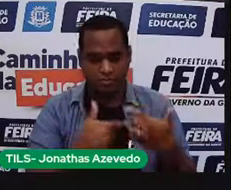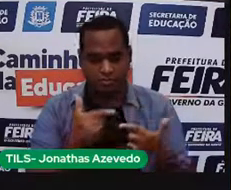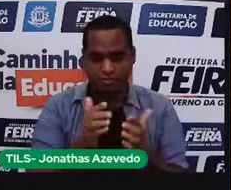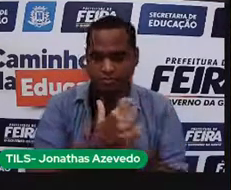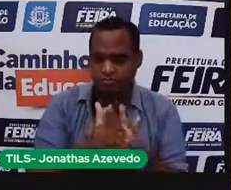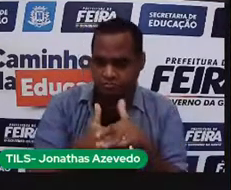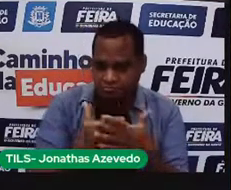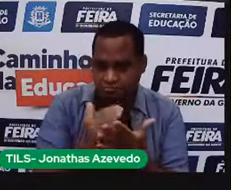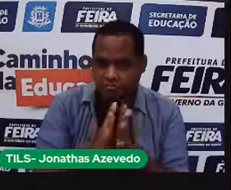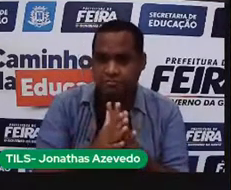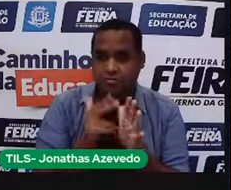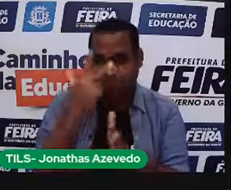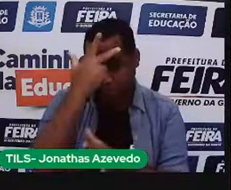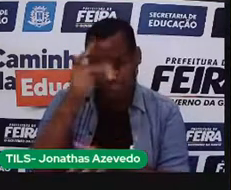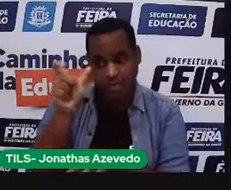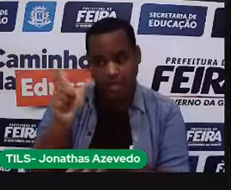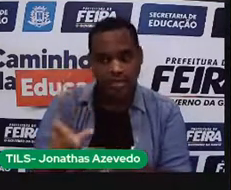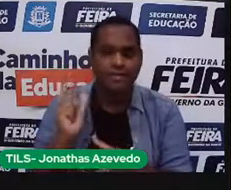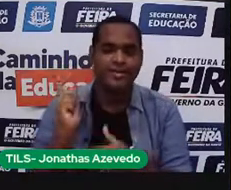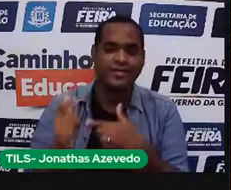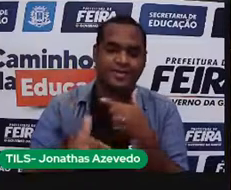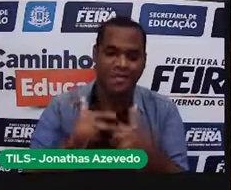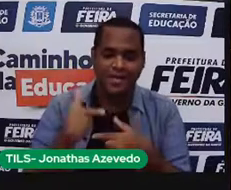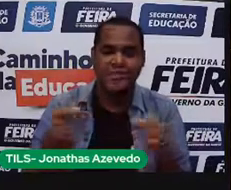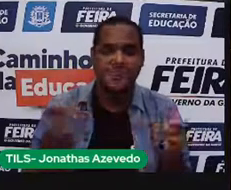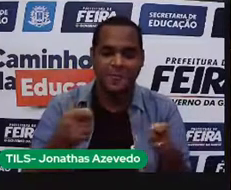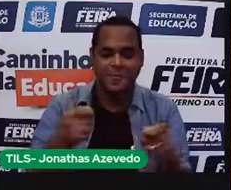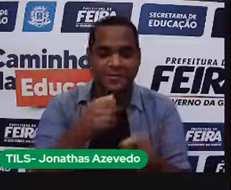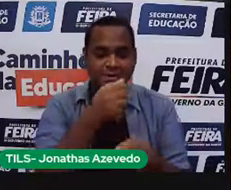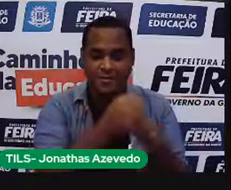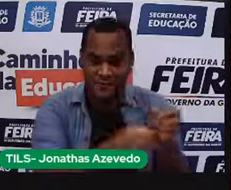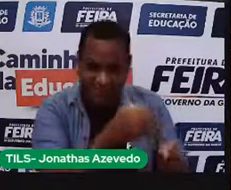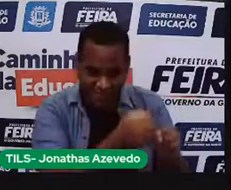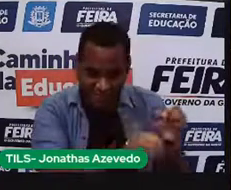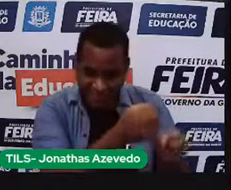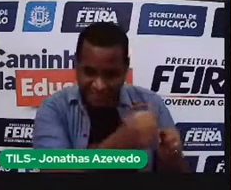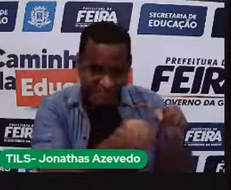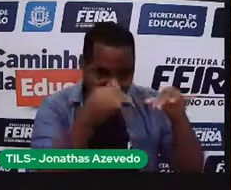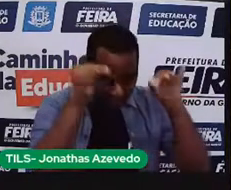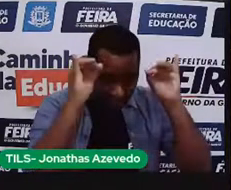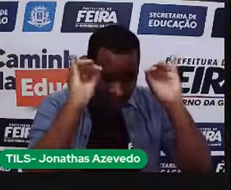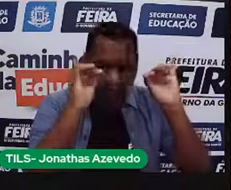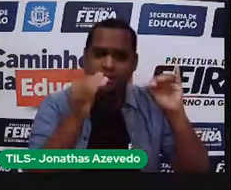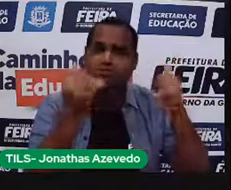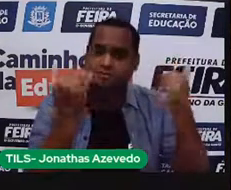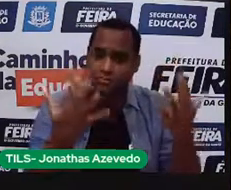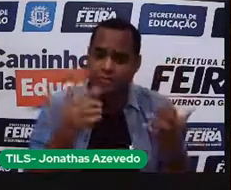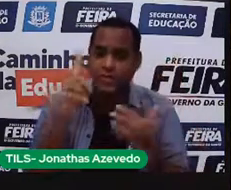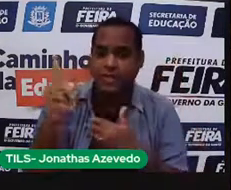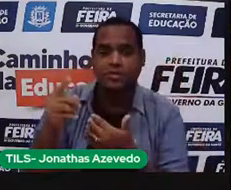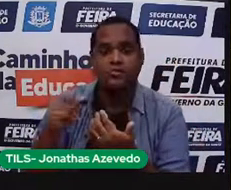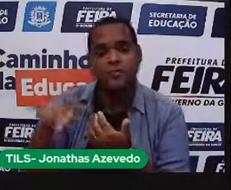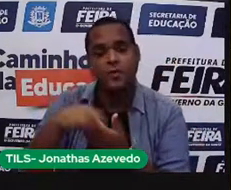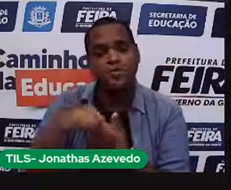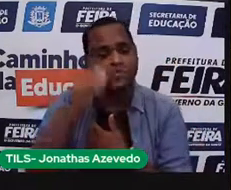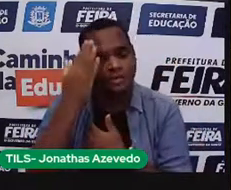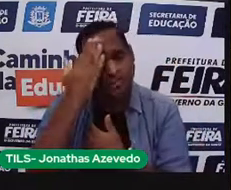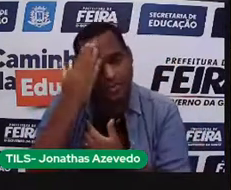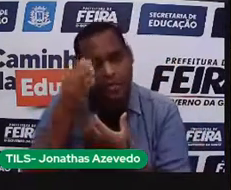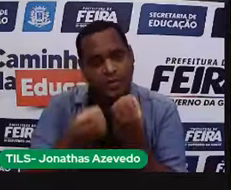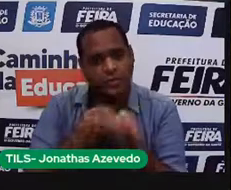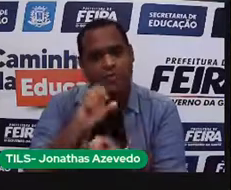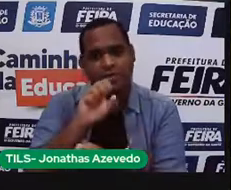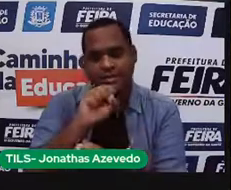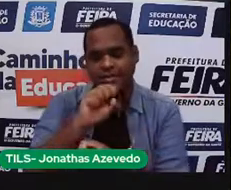de alguém ir lá tirar o leite da vaca. Então, nesse caso, o leite é um material que a gente chama de semimanufaturado.